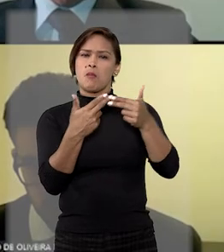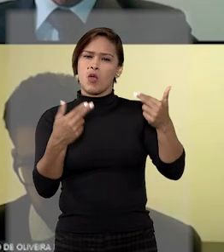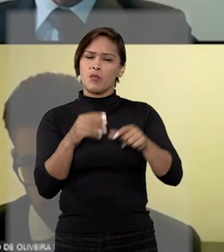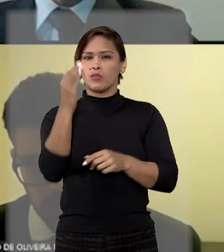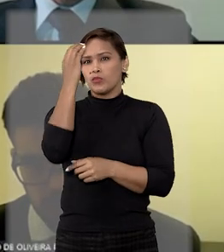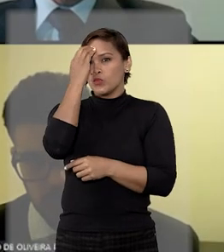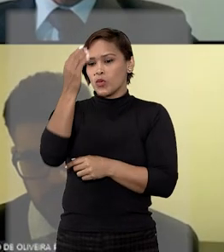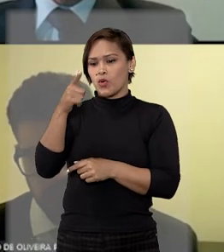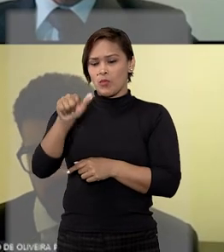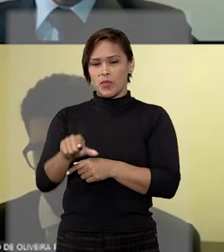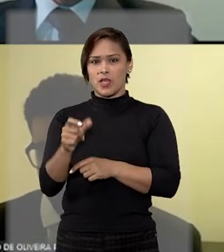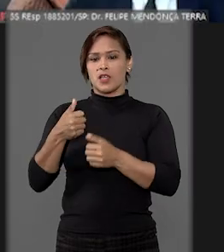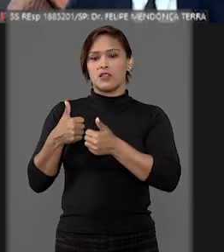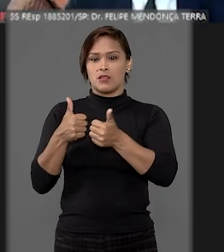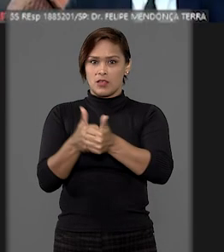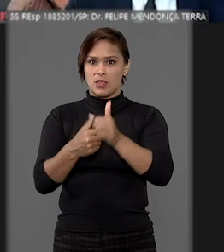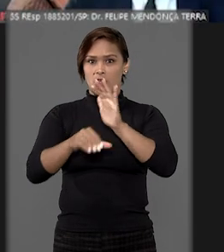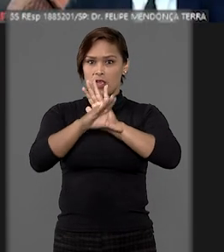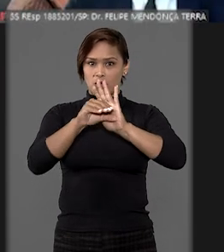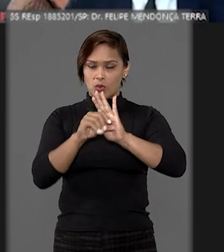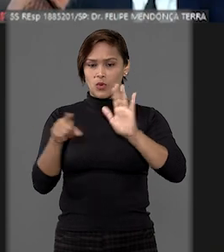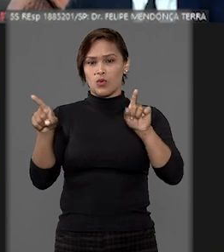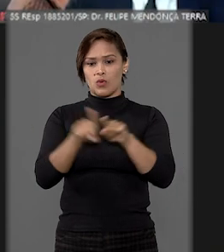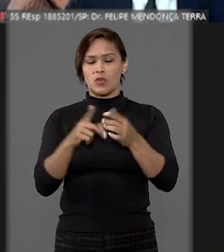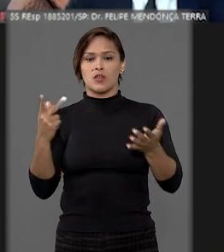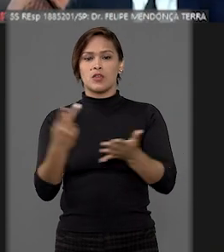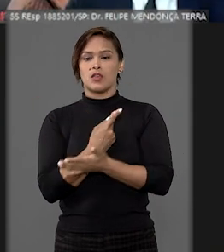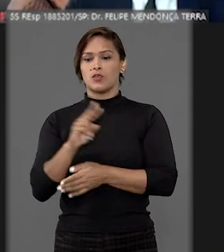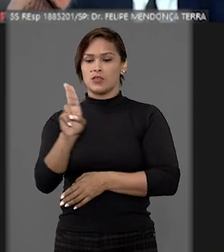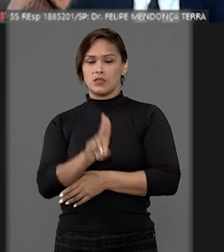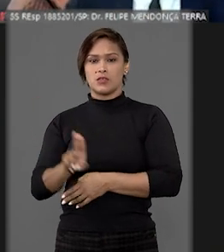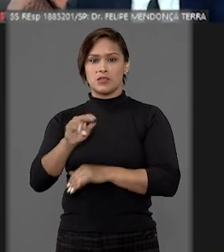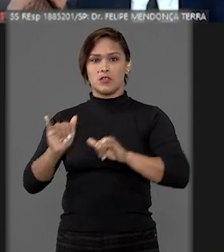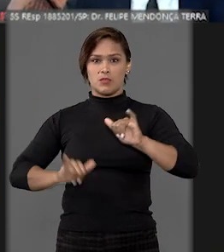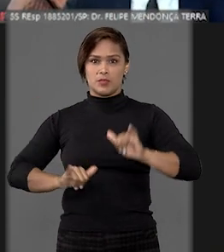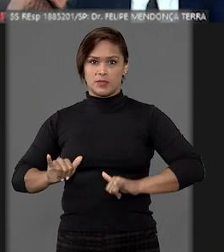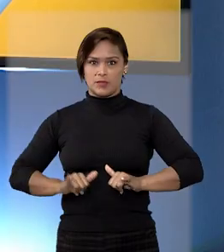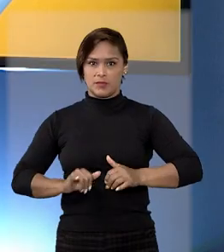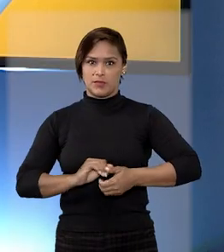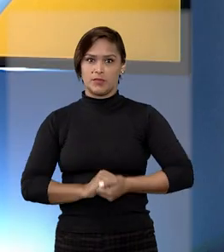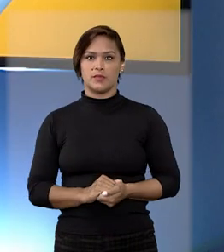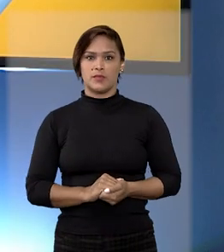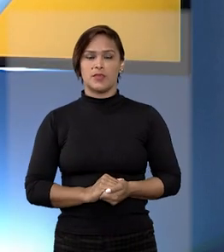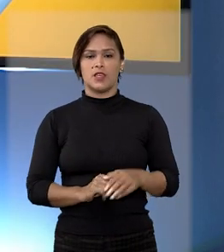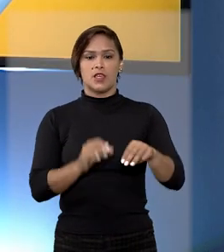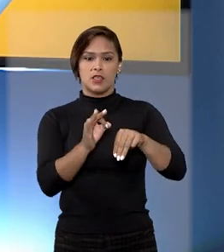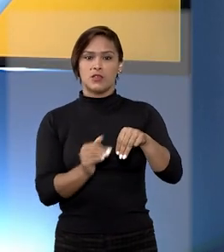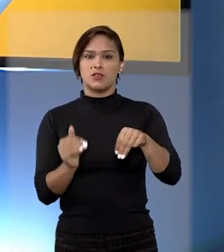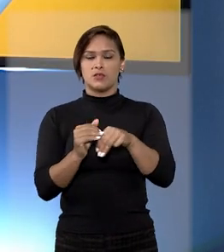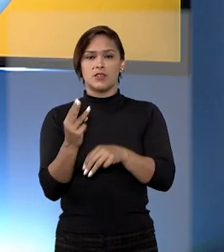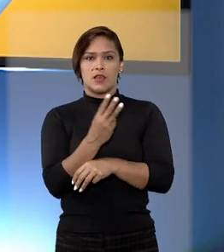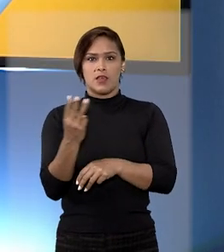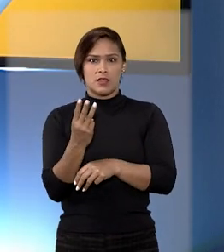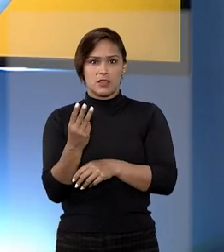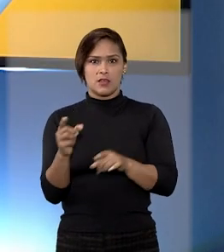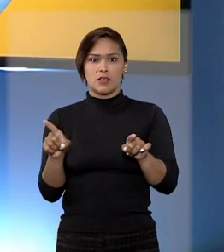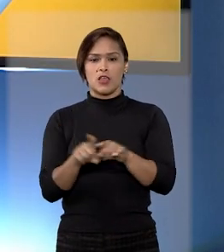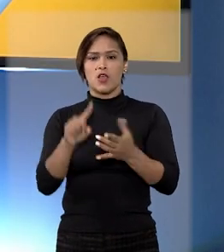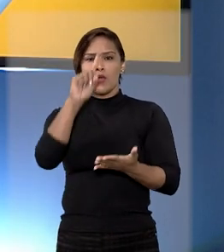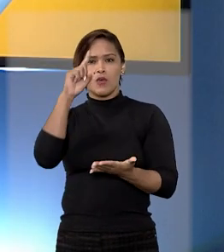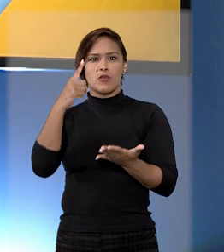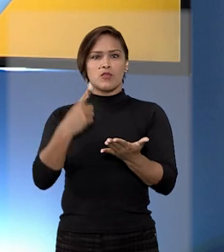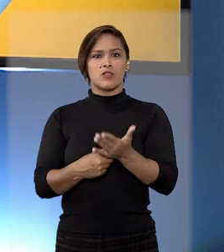de causalidade entre a conduta do provedor e o dano sofrido pelo usuário. E os ministros da terceira turma